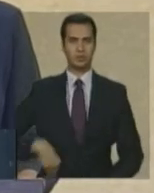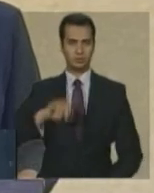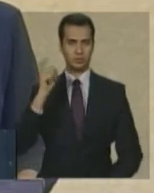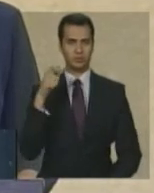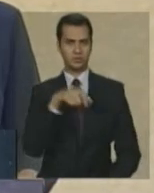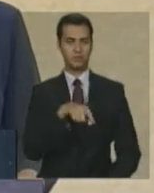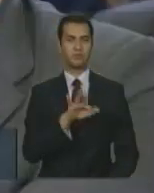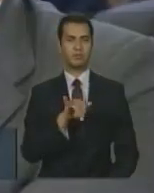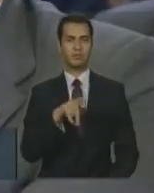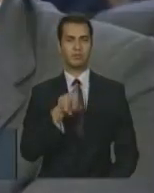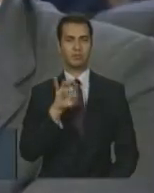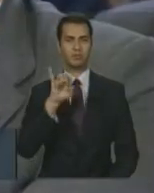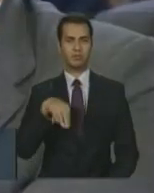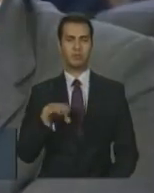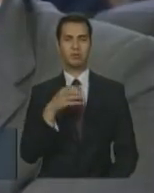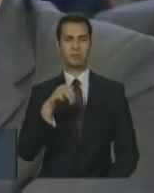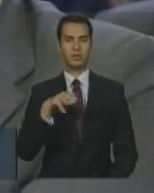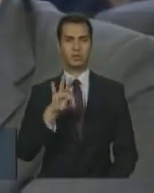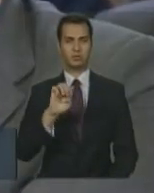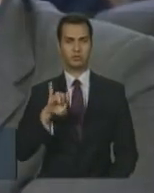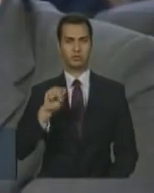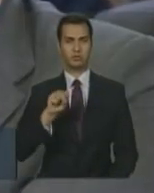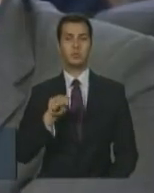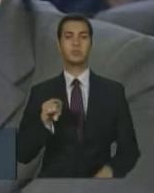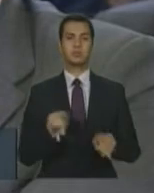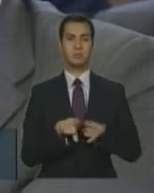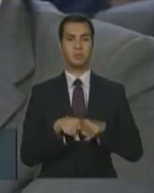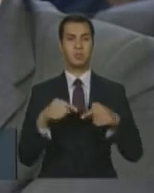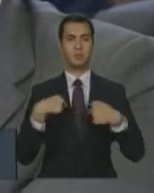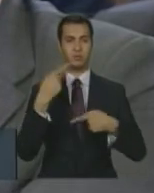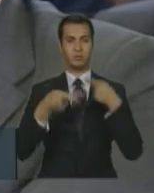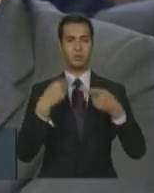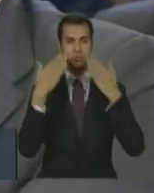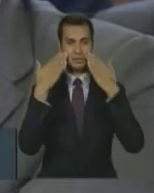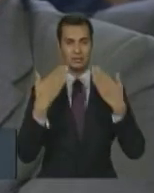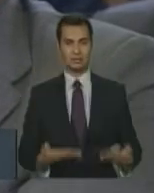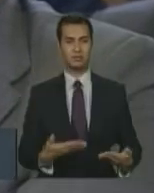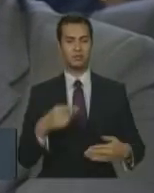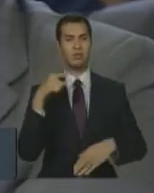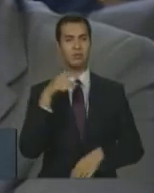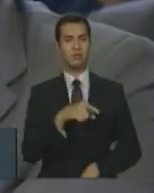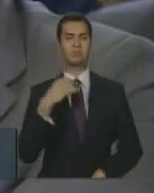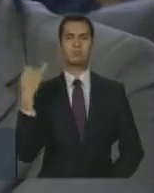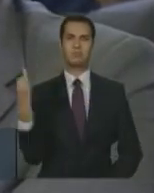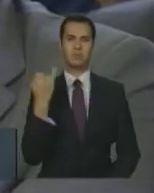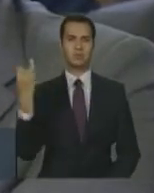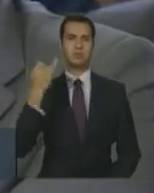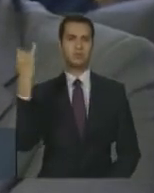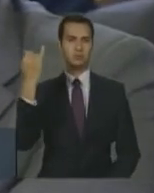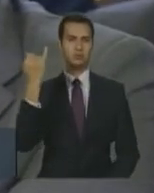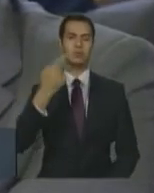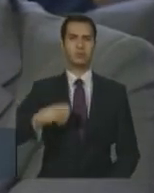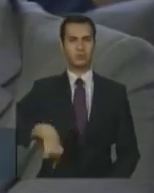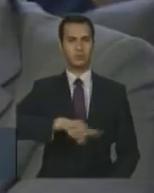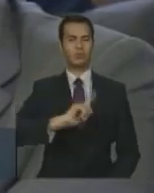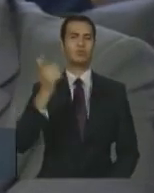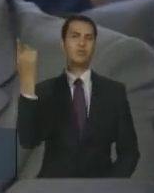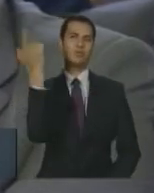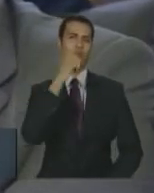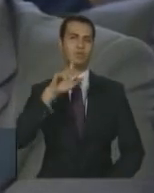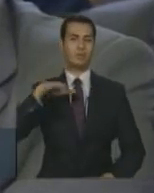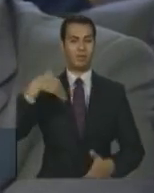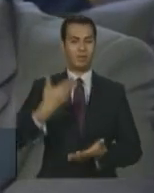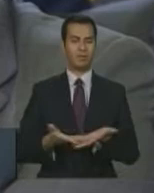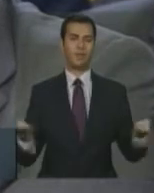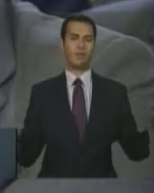Martins eu dou meu testemunho da sua importância para que nós tivéssemos chegado